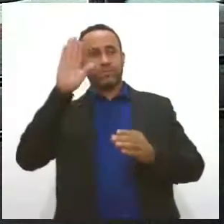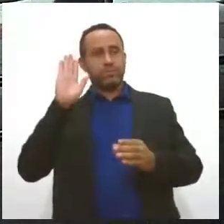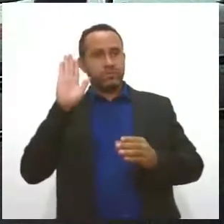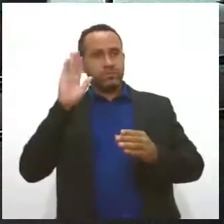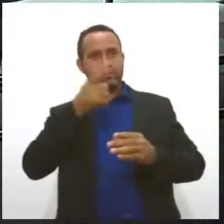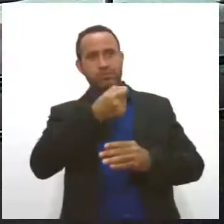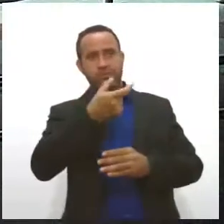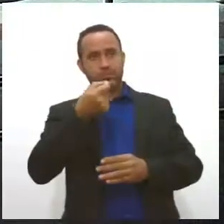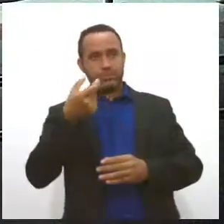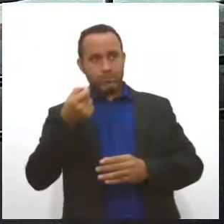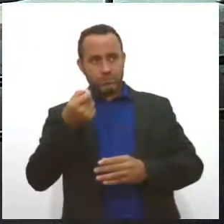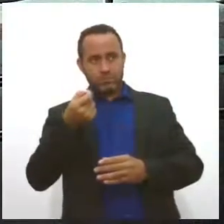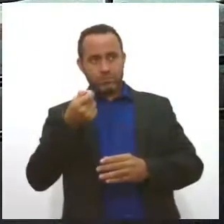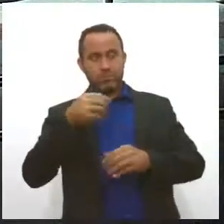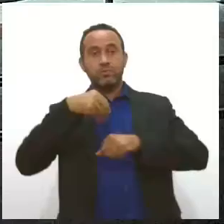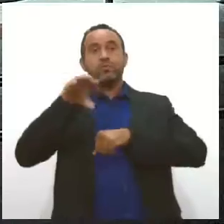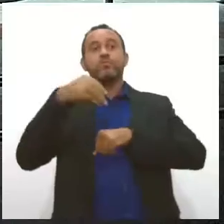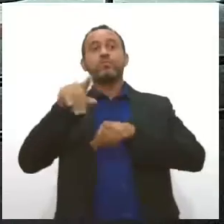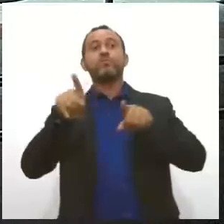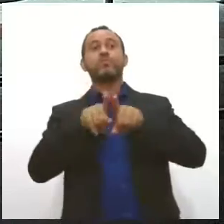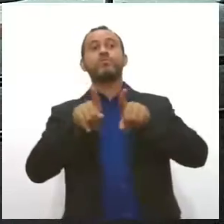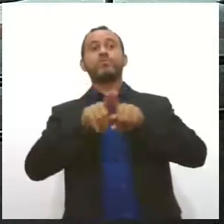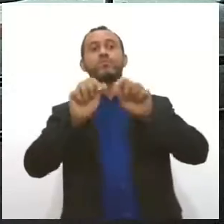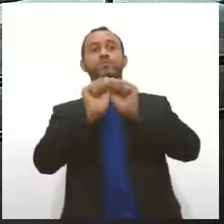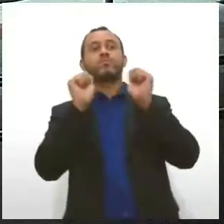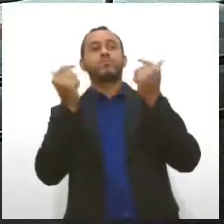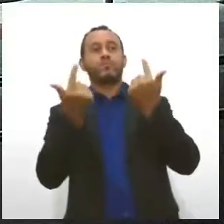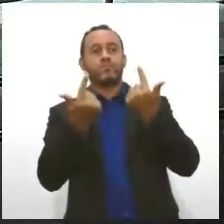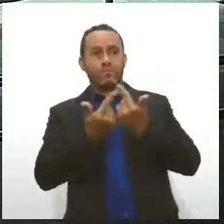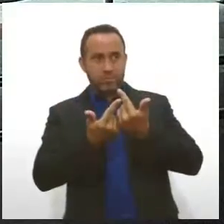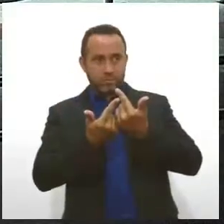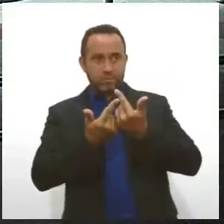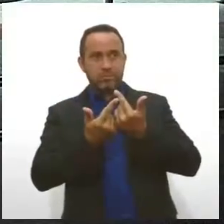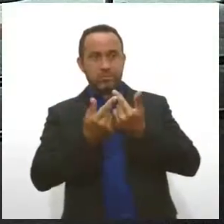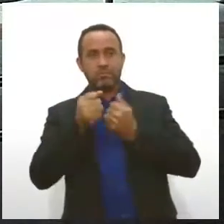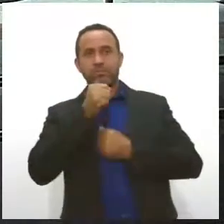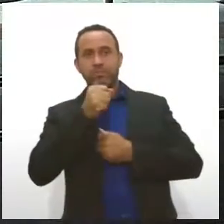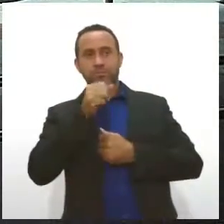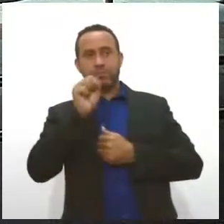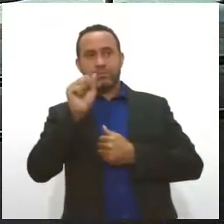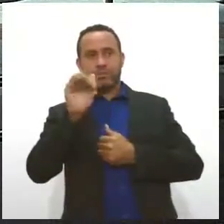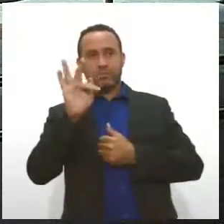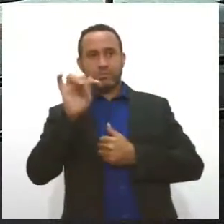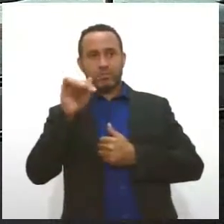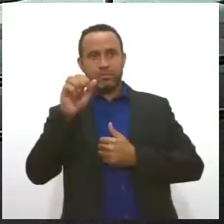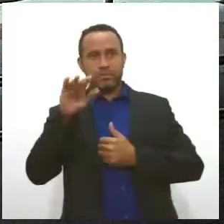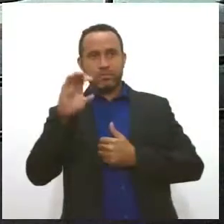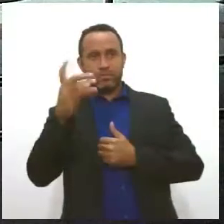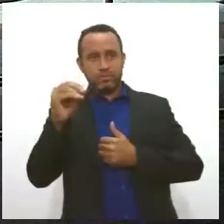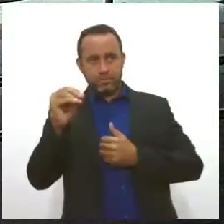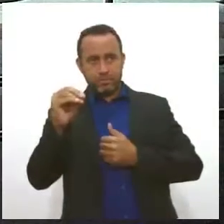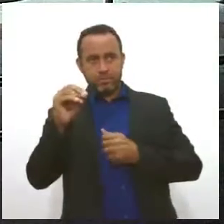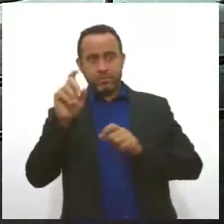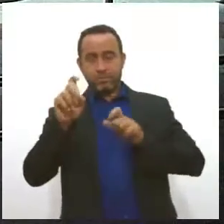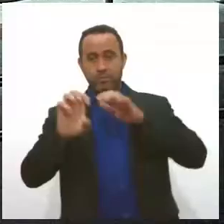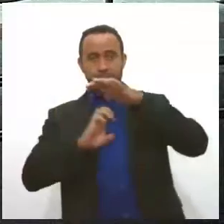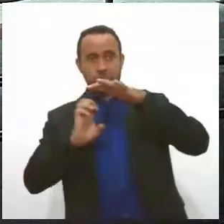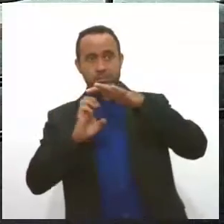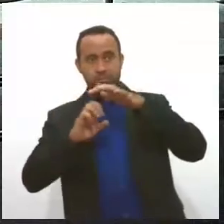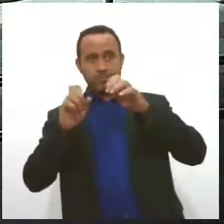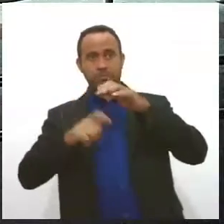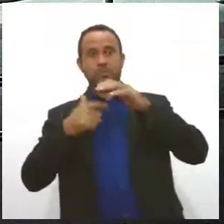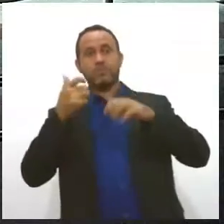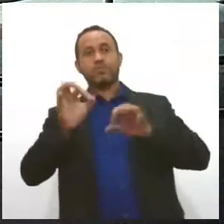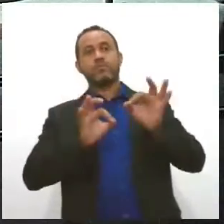2020. Notícias sobre a Assembleia Legislativa com a repórter Stephanie Macedo. A Indagro acelera processo de